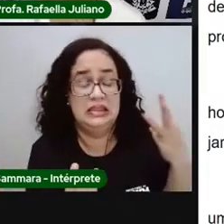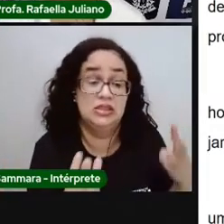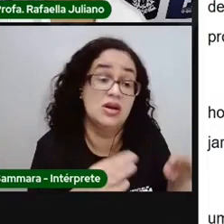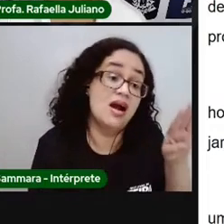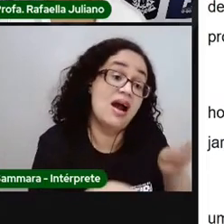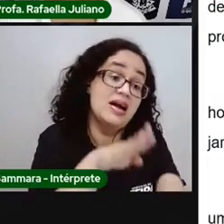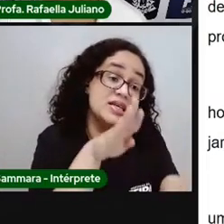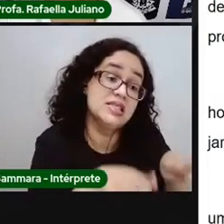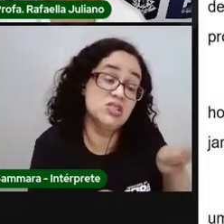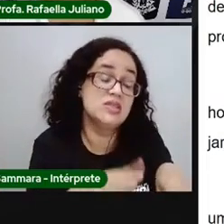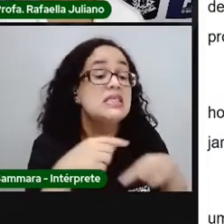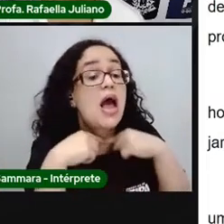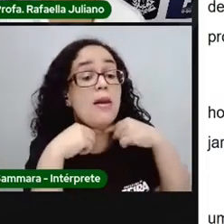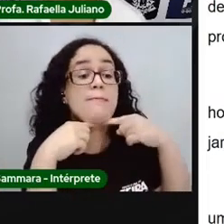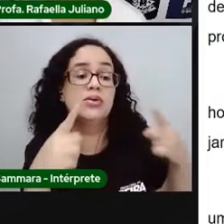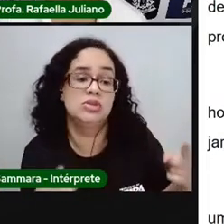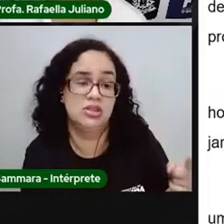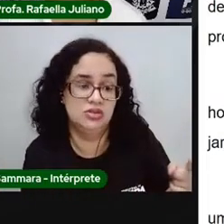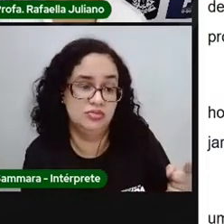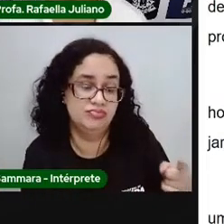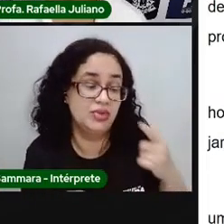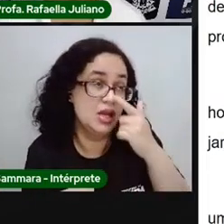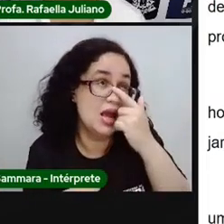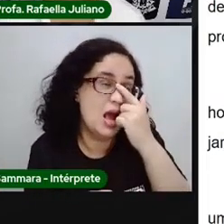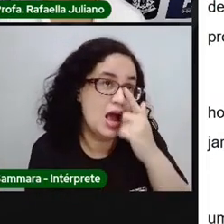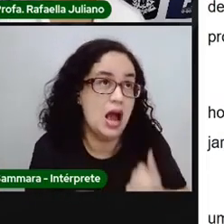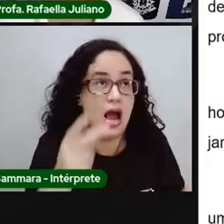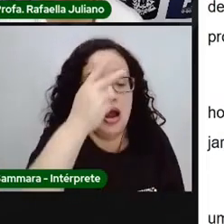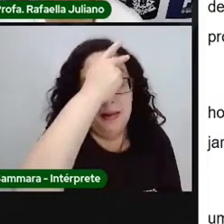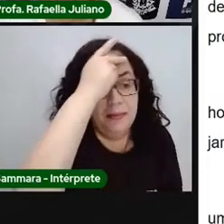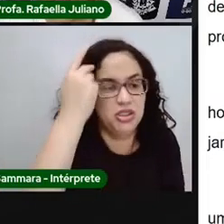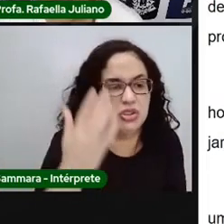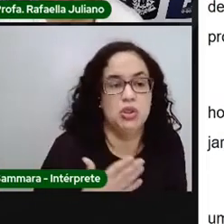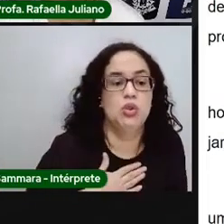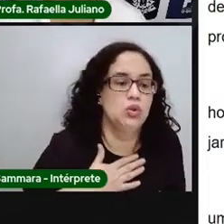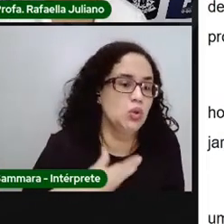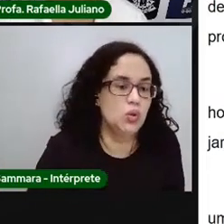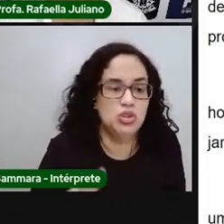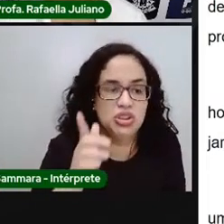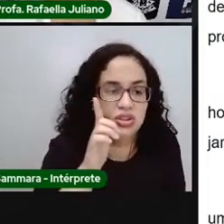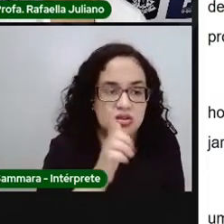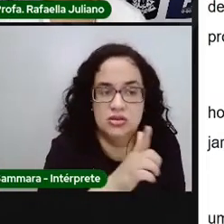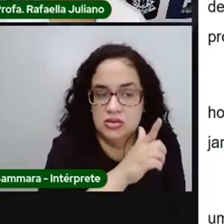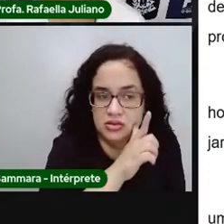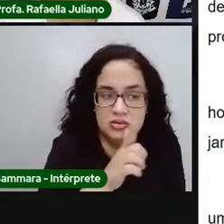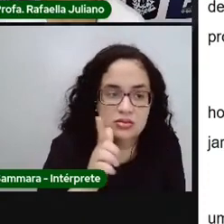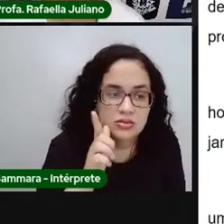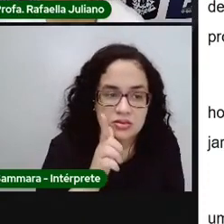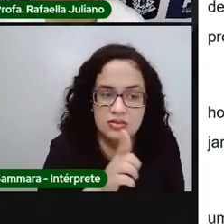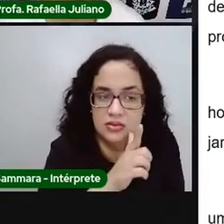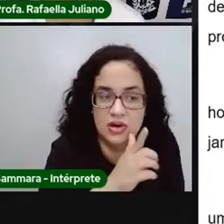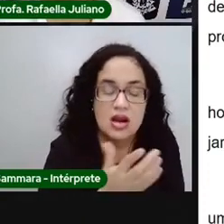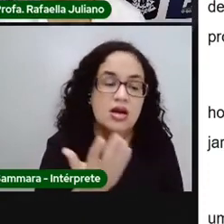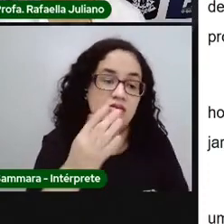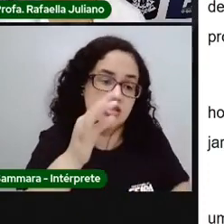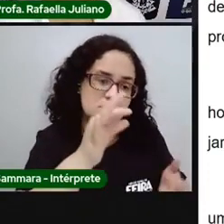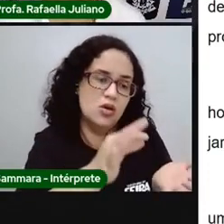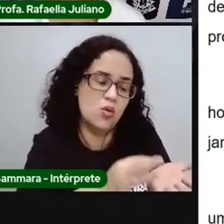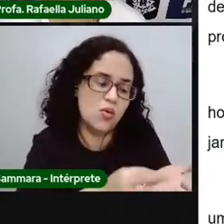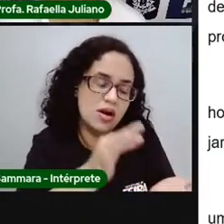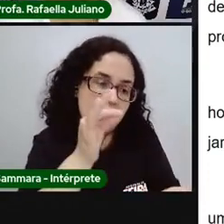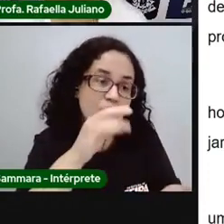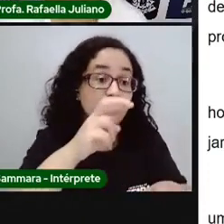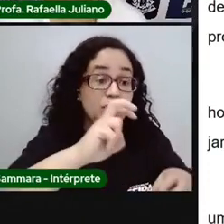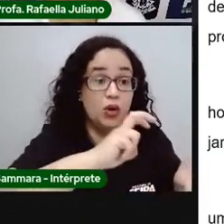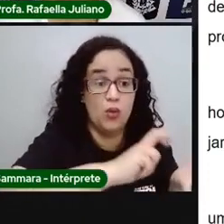três refeições por dia, não gosta de lanchar, por algum motivo não faz o lanche, reforça o café da manhã, o